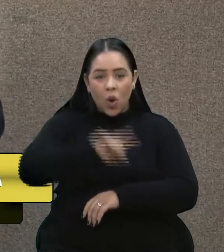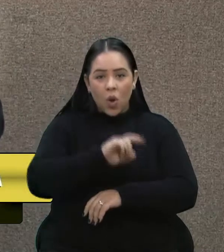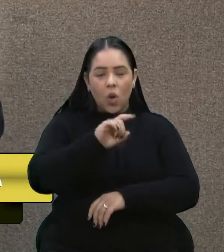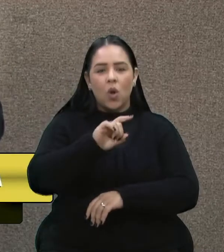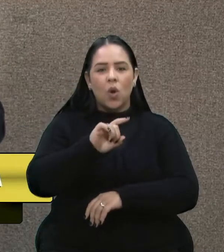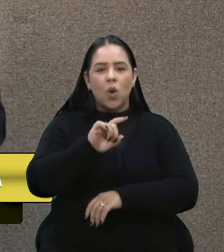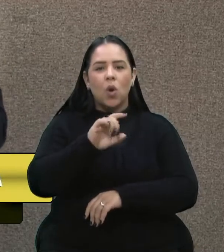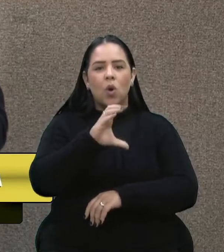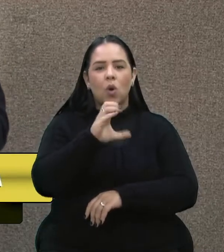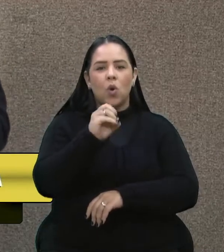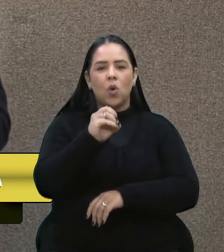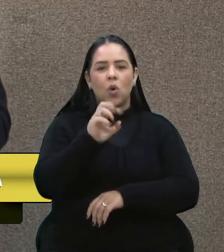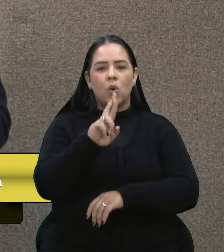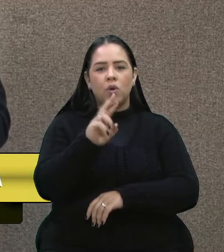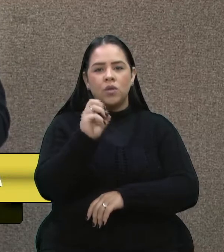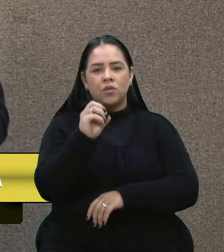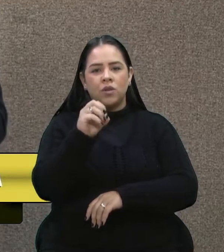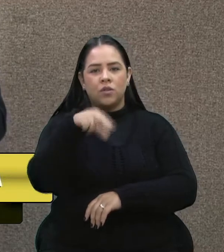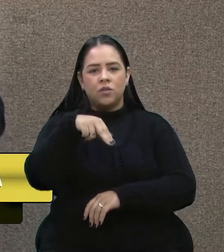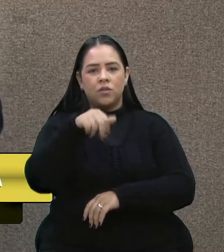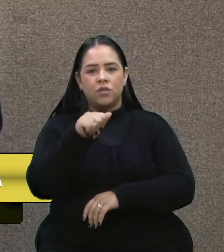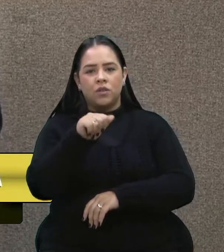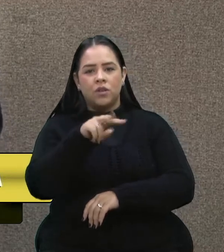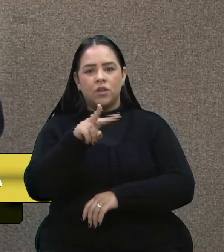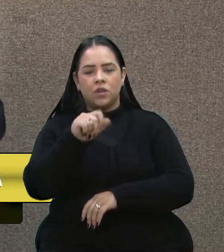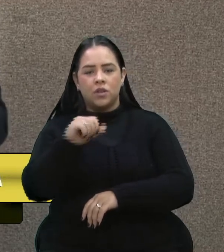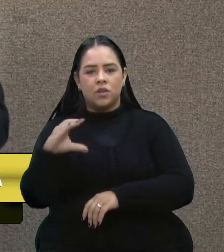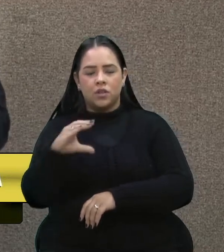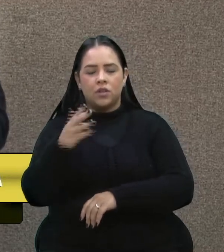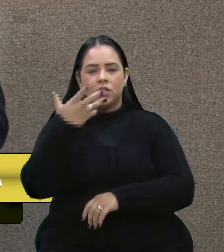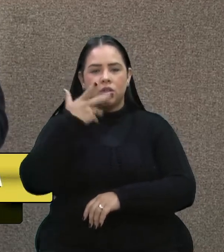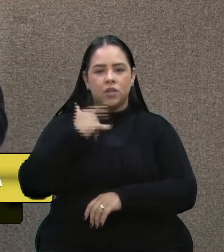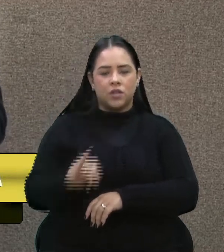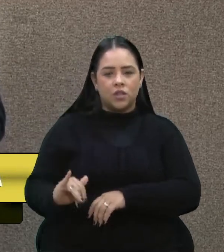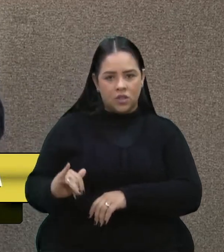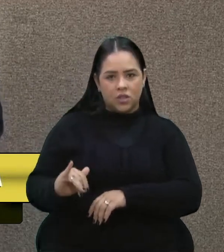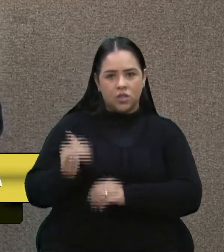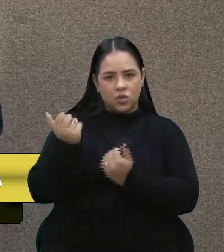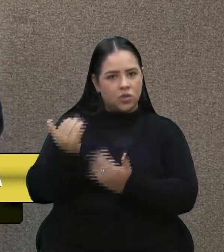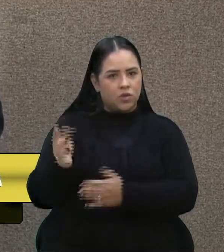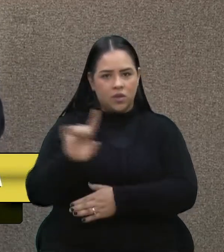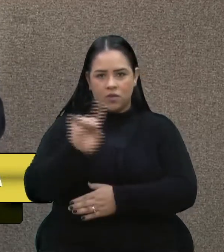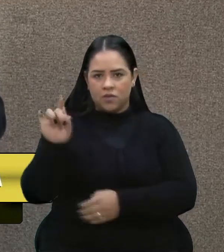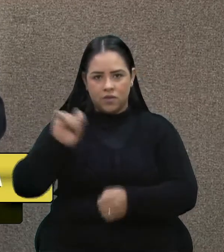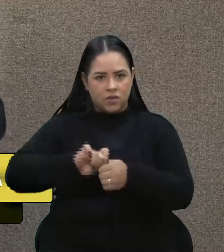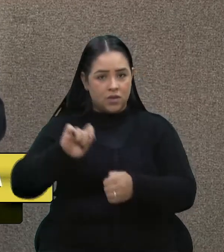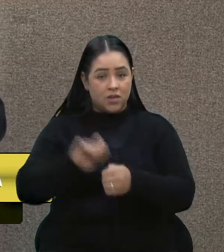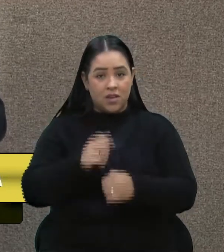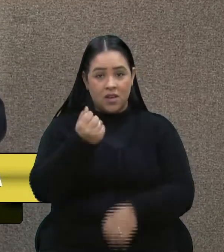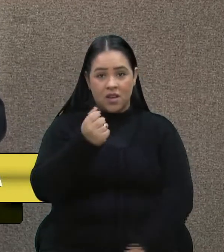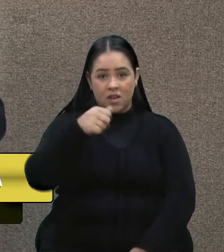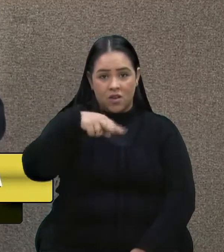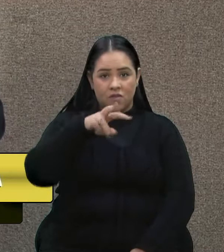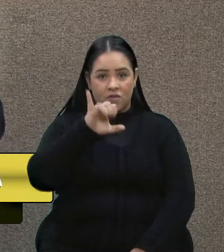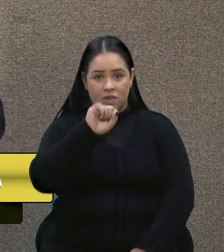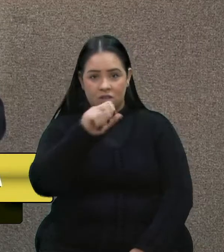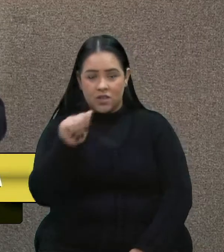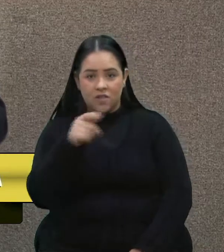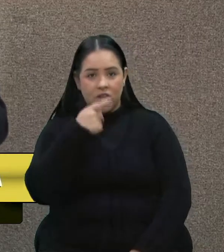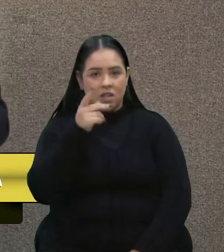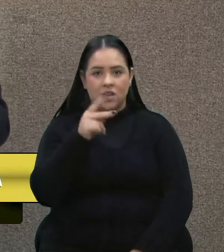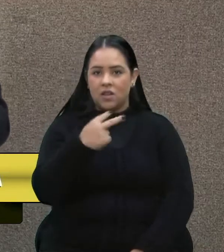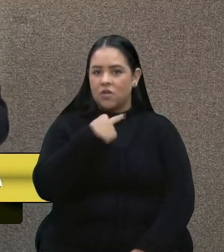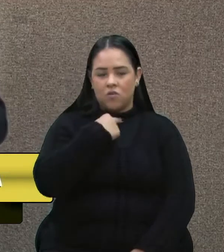crianças e adolescentes. Isso não é fake. A Anvisa veta o uso da vacina